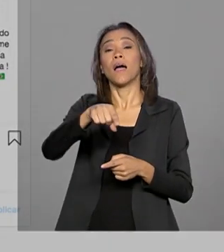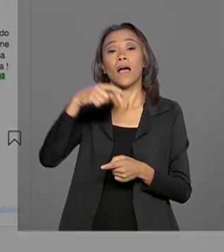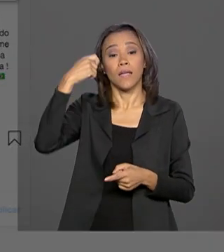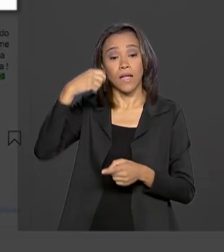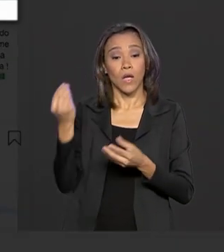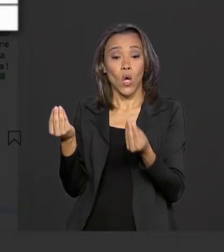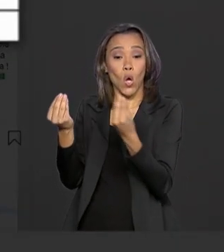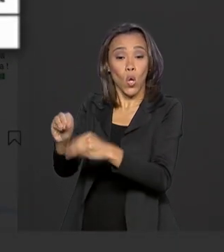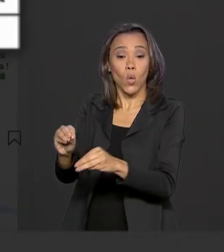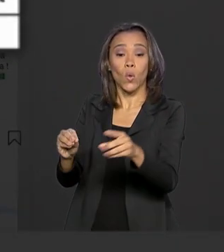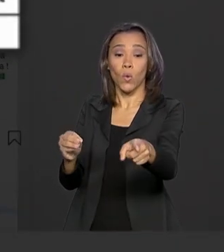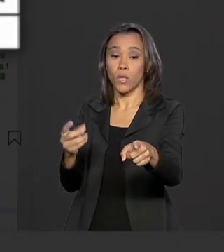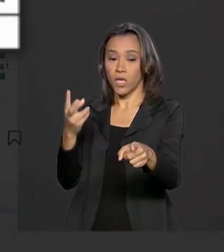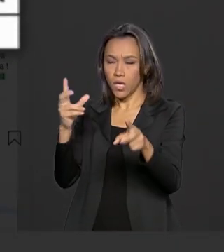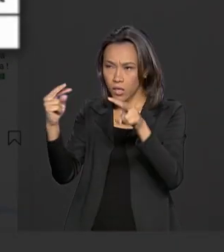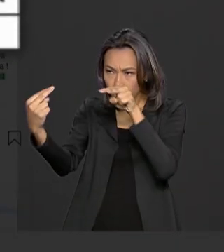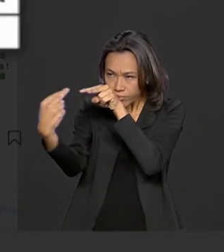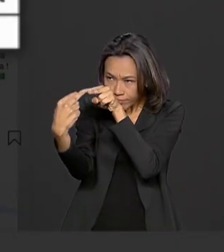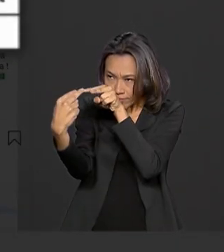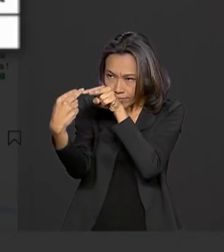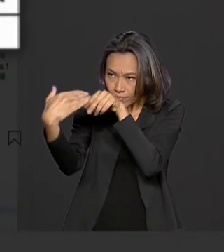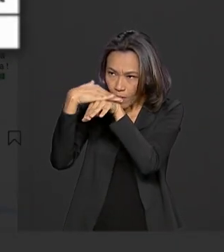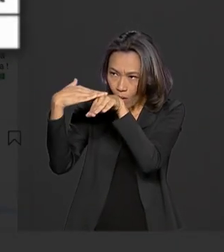teria uma conversa olho no olho com o presidente.